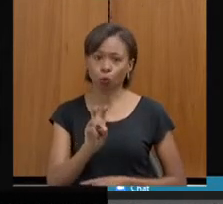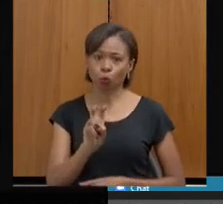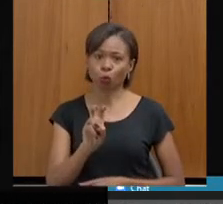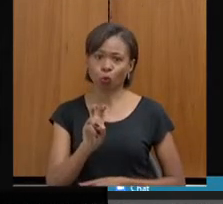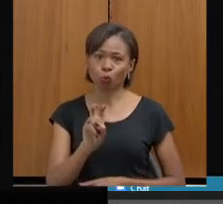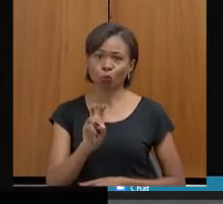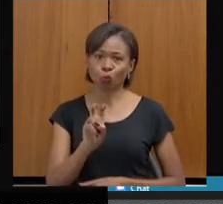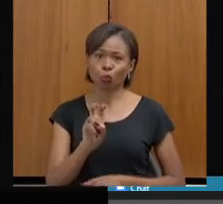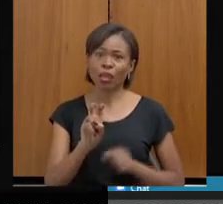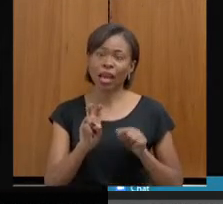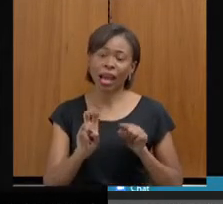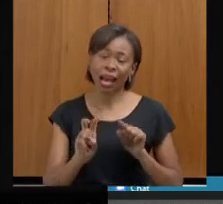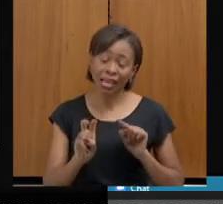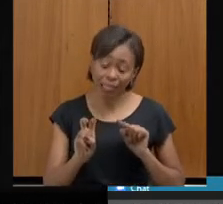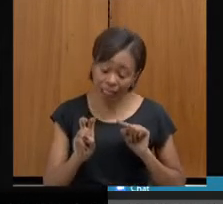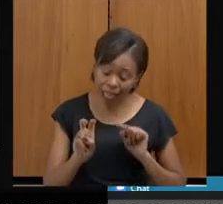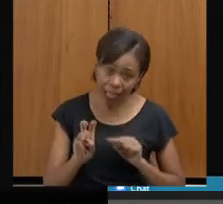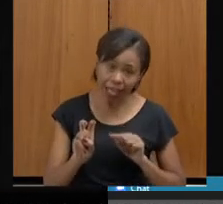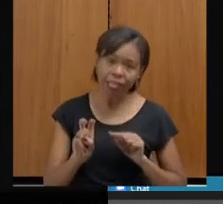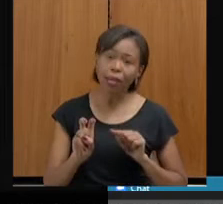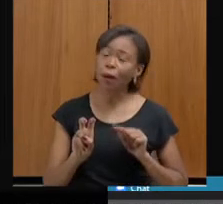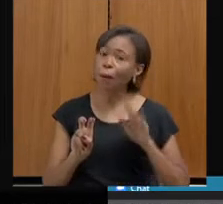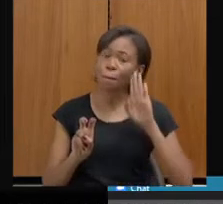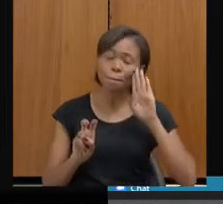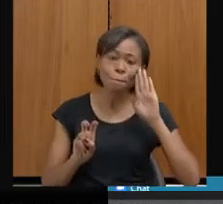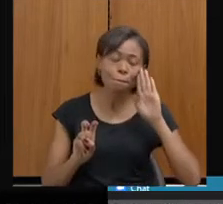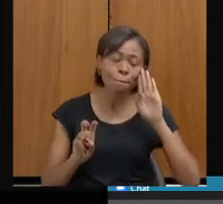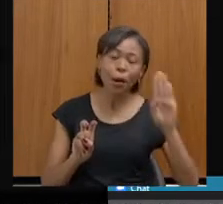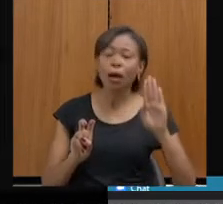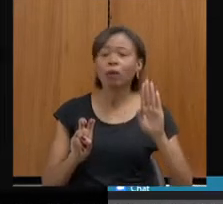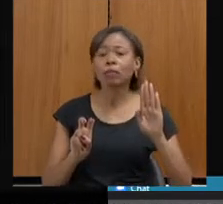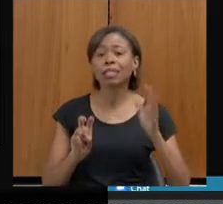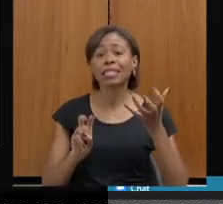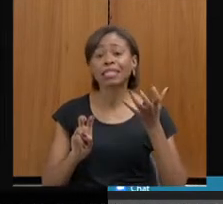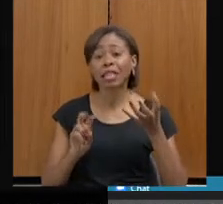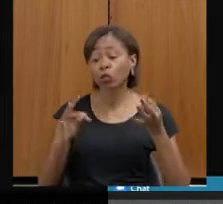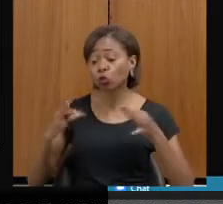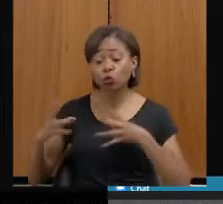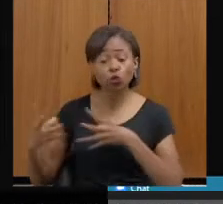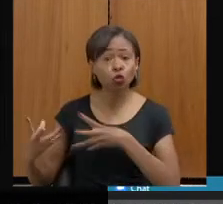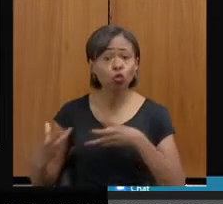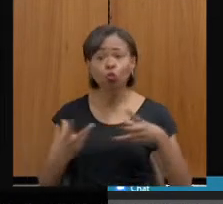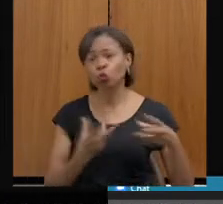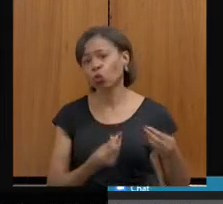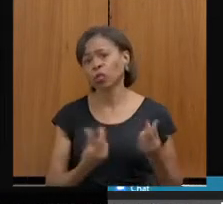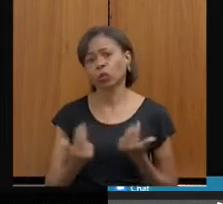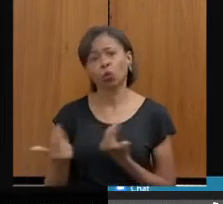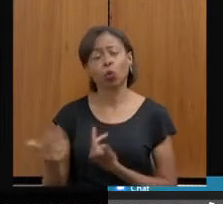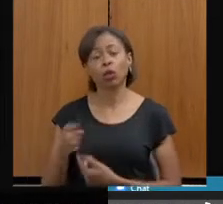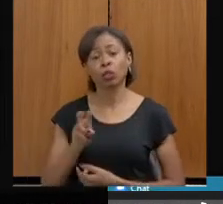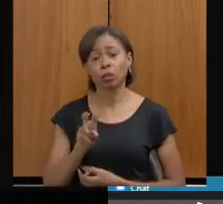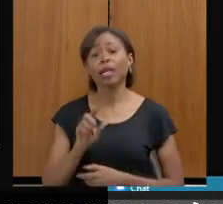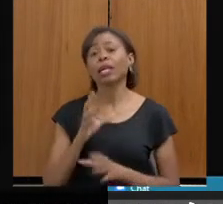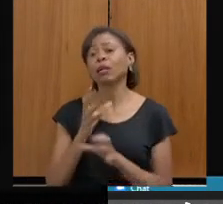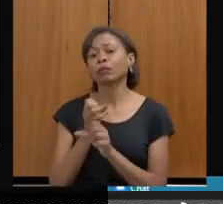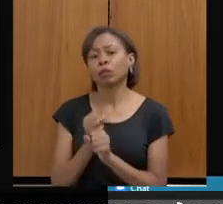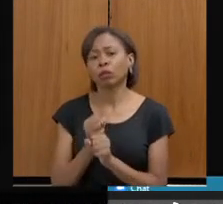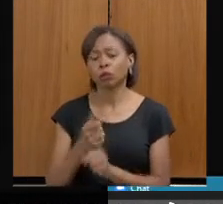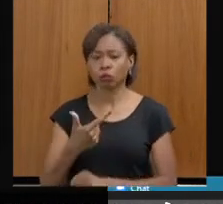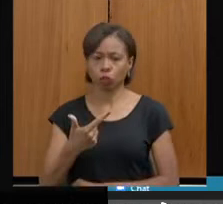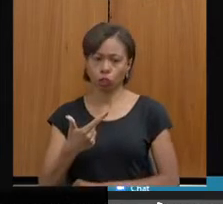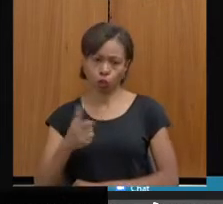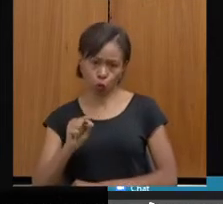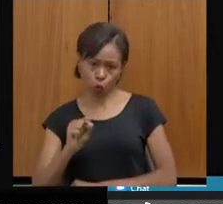é a nossa DEAN ideal, é o que gostaríamos que todas fossem, que somam uma pontuação de 28 a